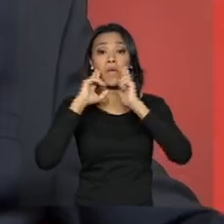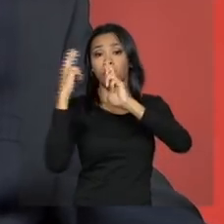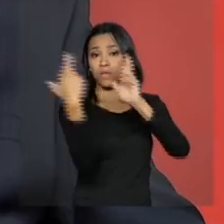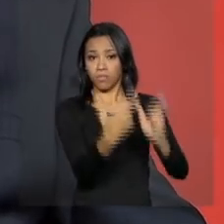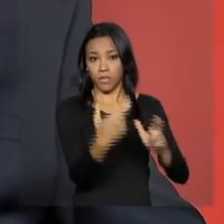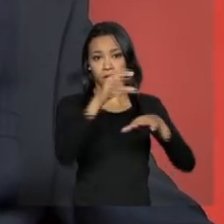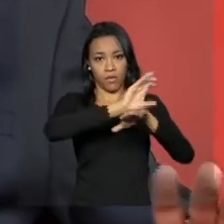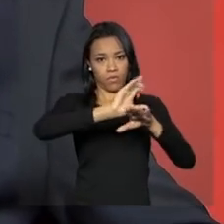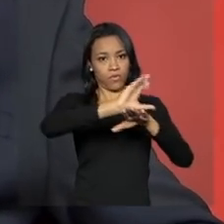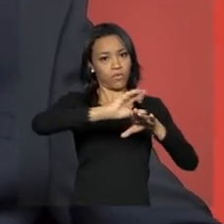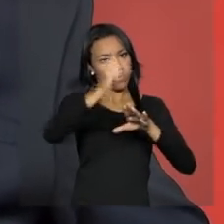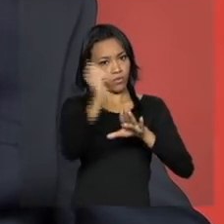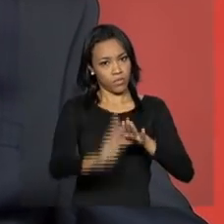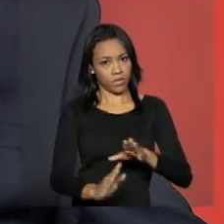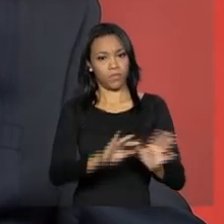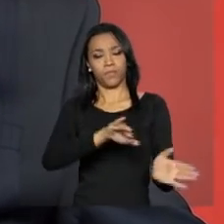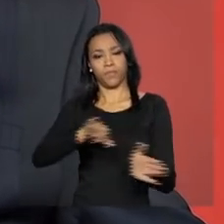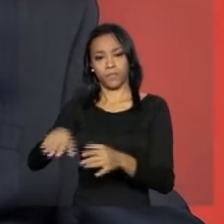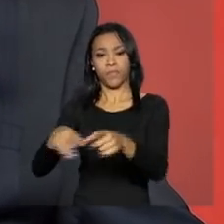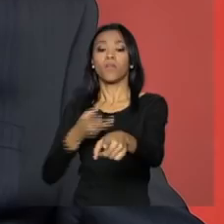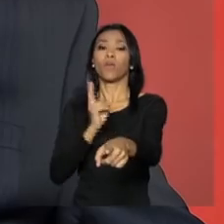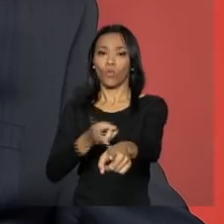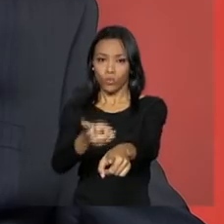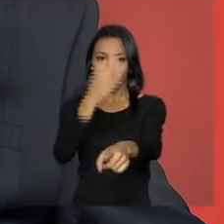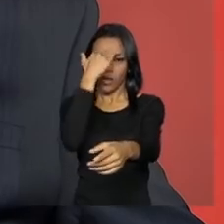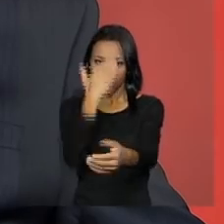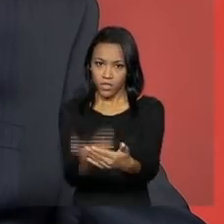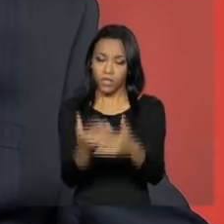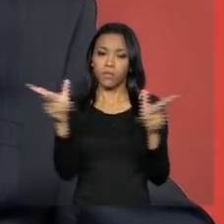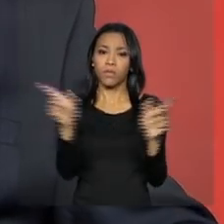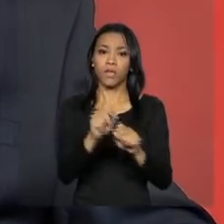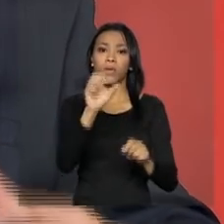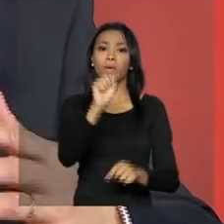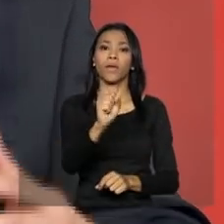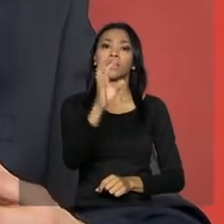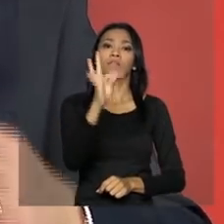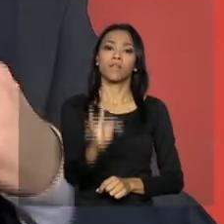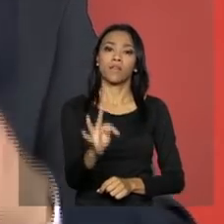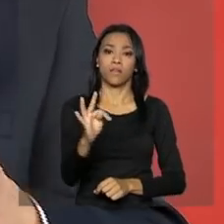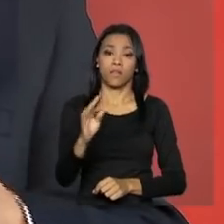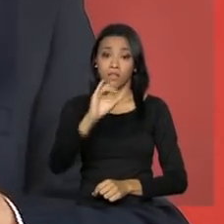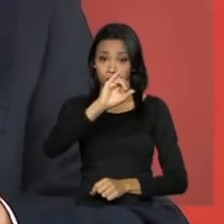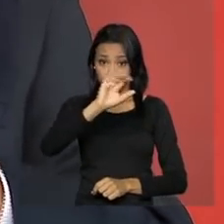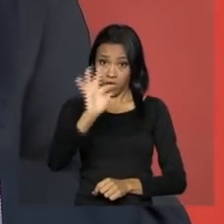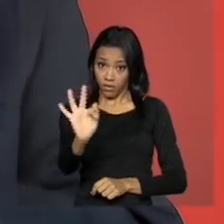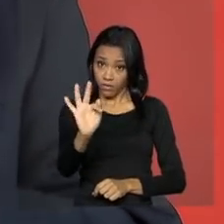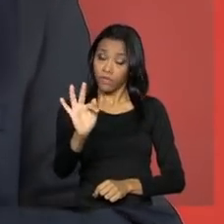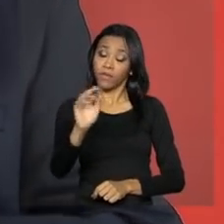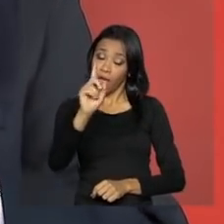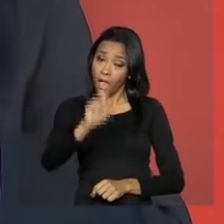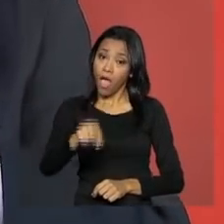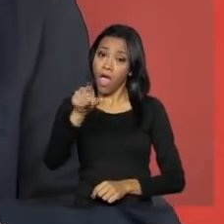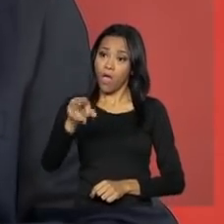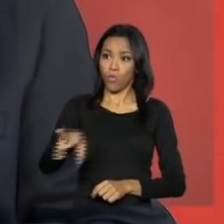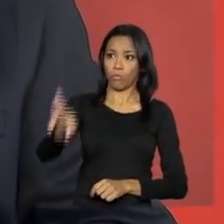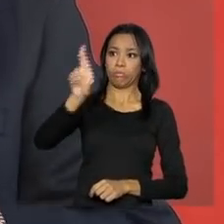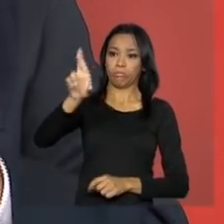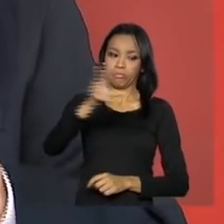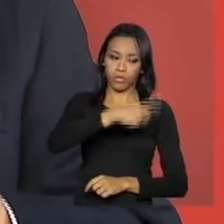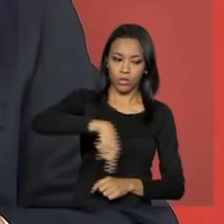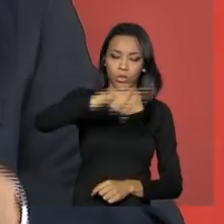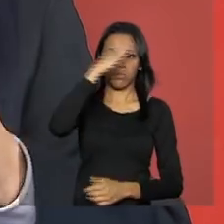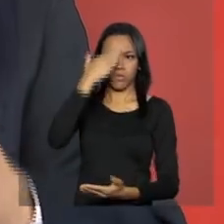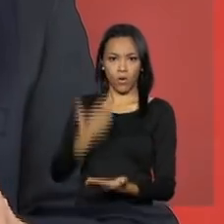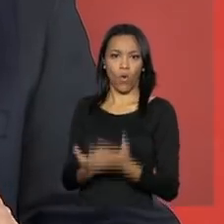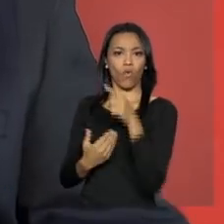Continuo acreditando que o Supremo Tribunal Federal é o órgão da justiça em que a gente deve ter a maior confiança,